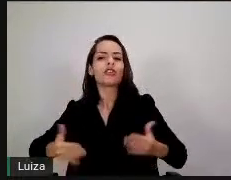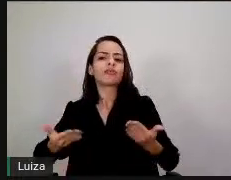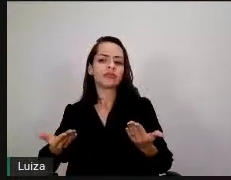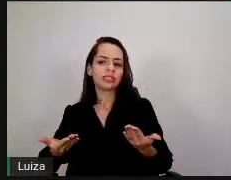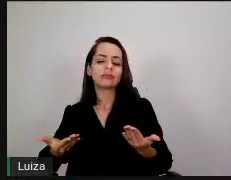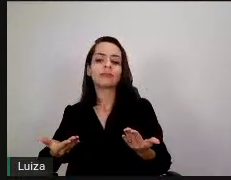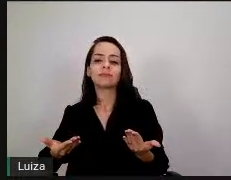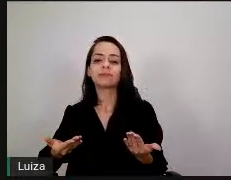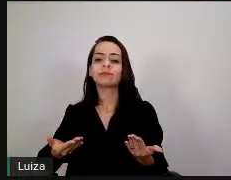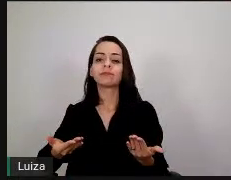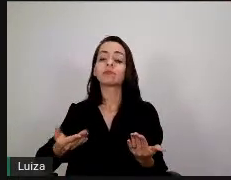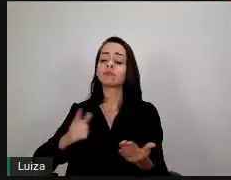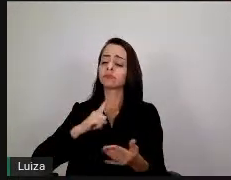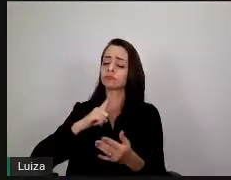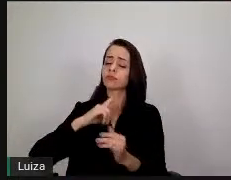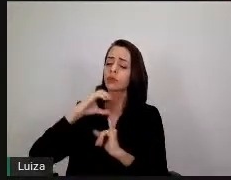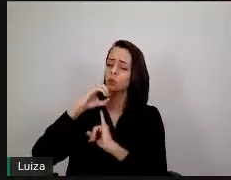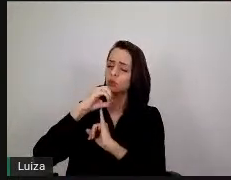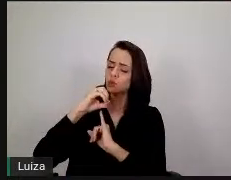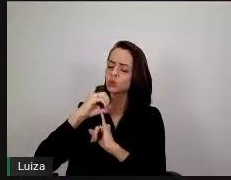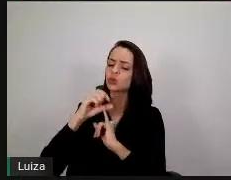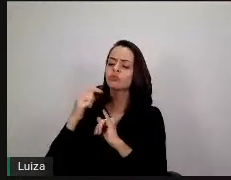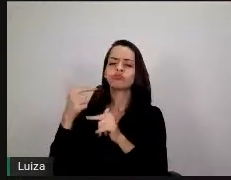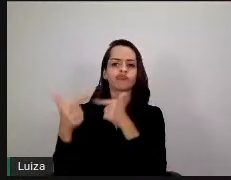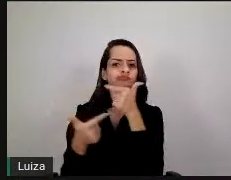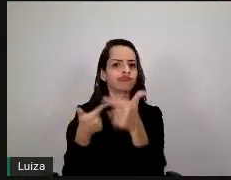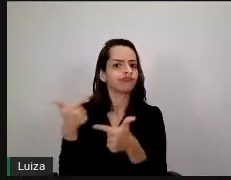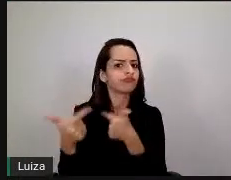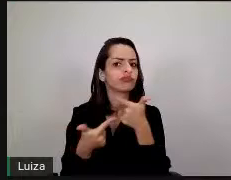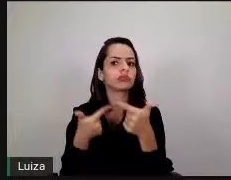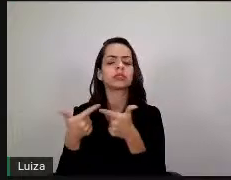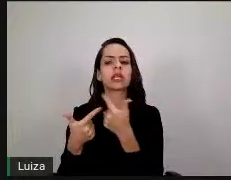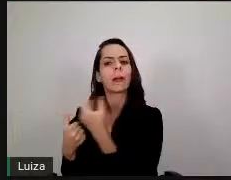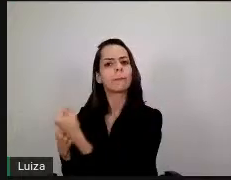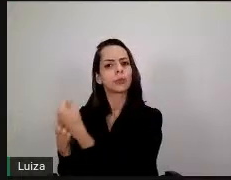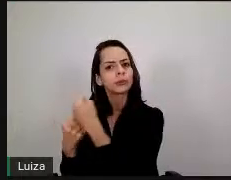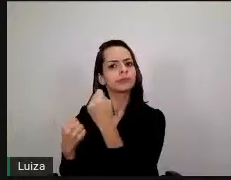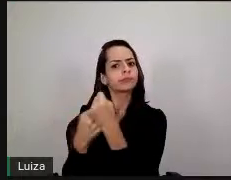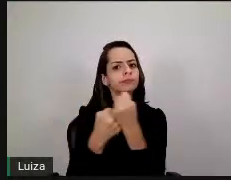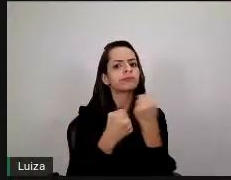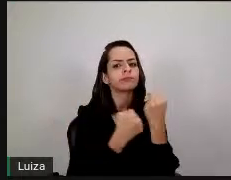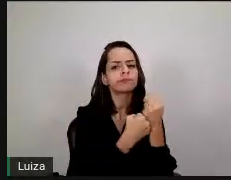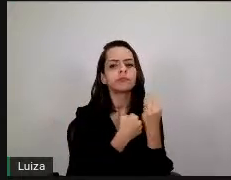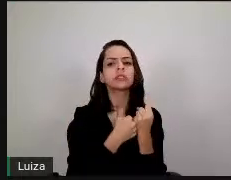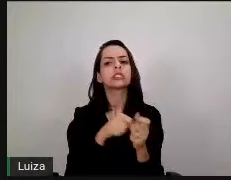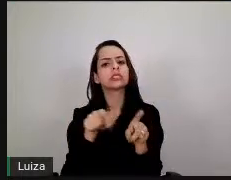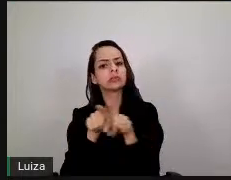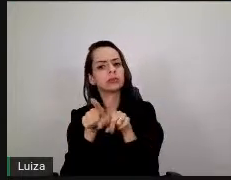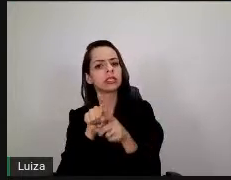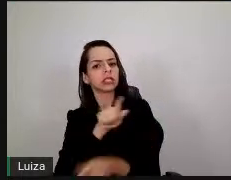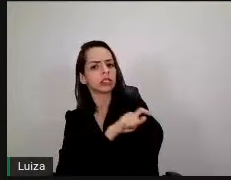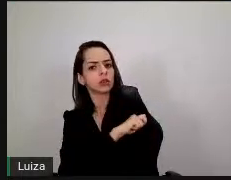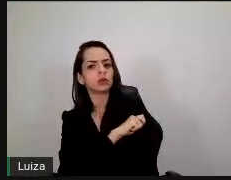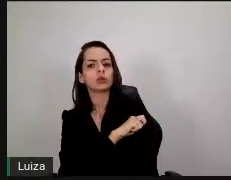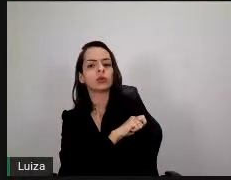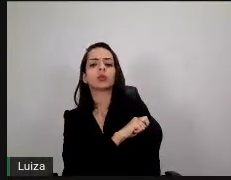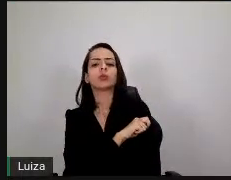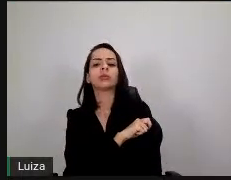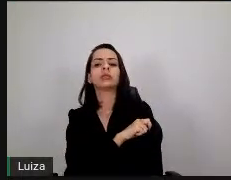ajuda de todos os servidores, a parceria dos alunos, de todas as unidades, para passar 2020